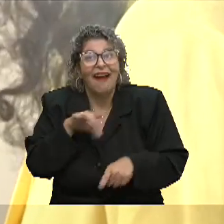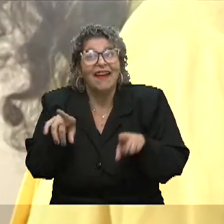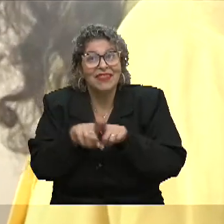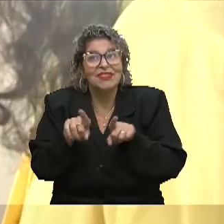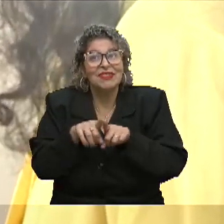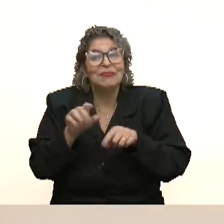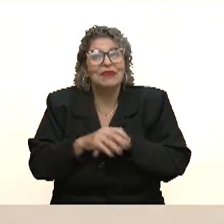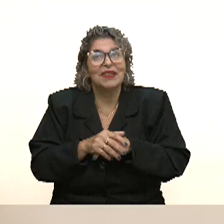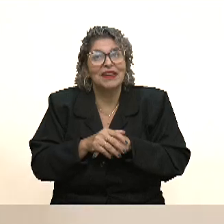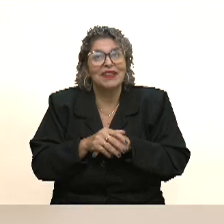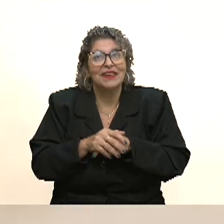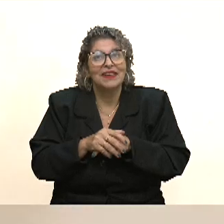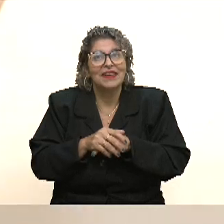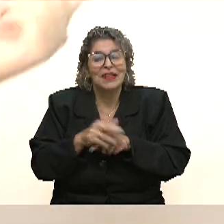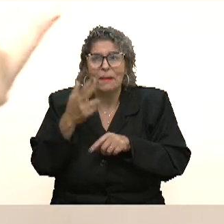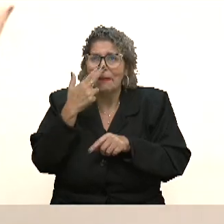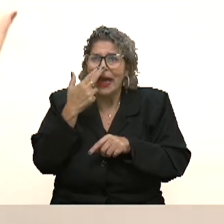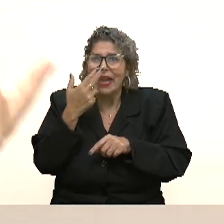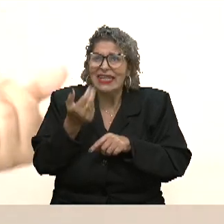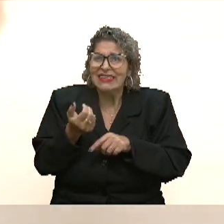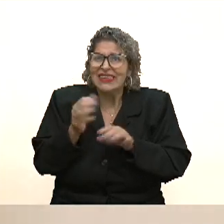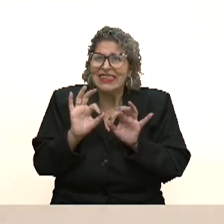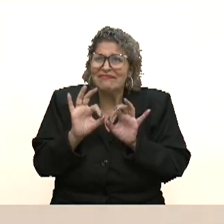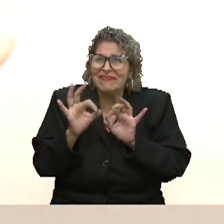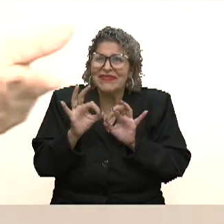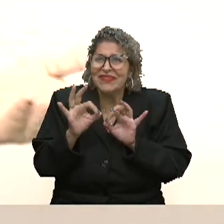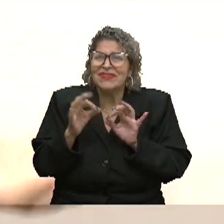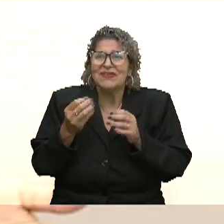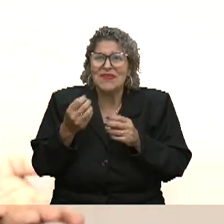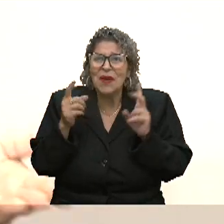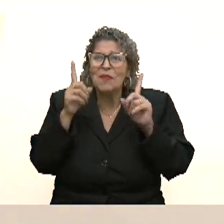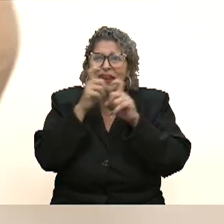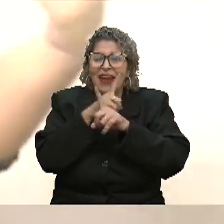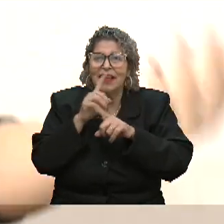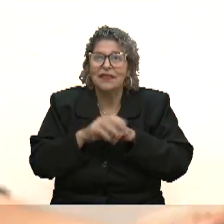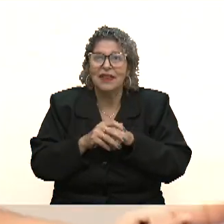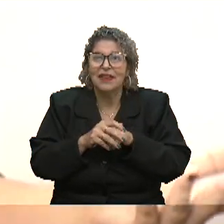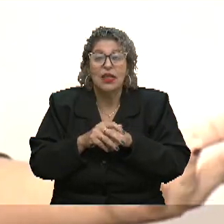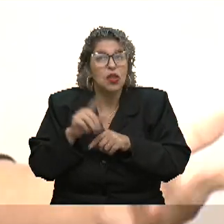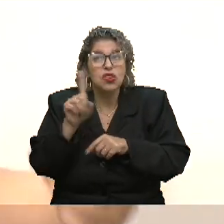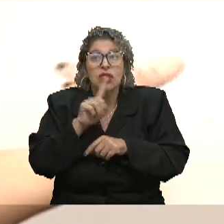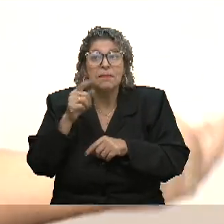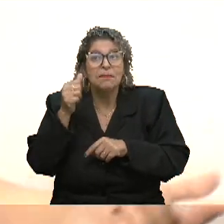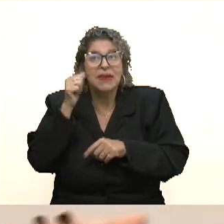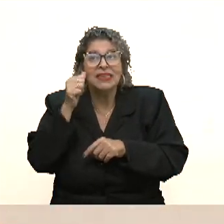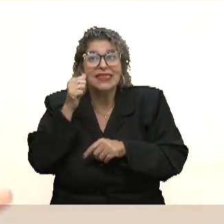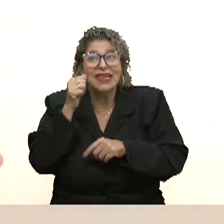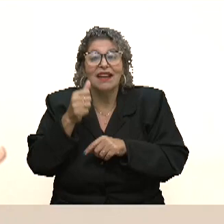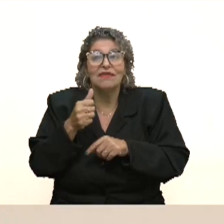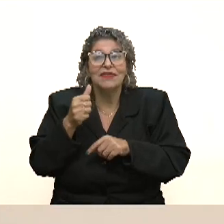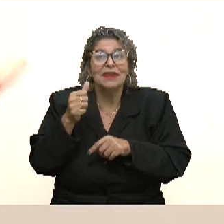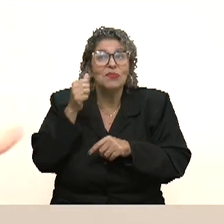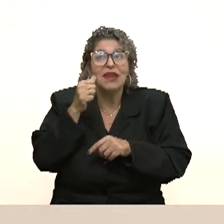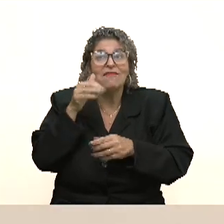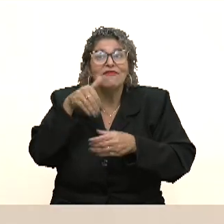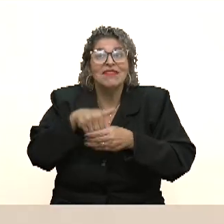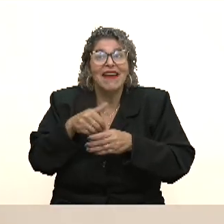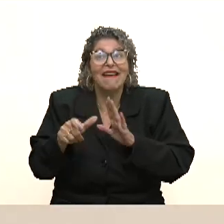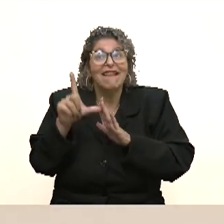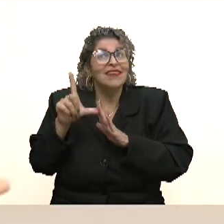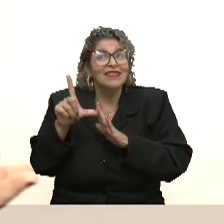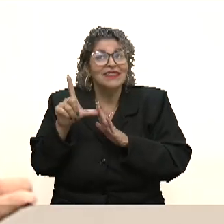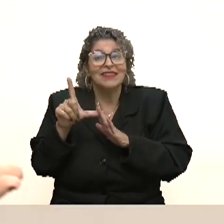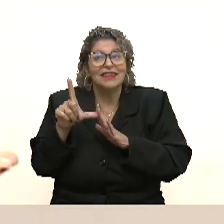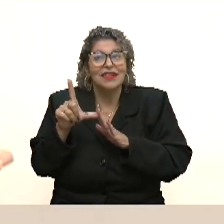aí já começa uma coisa muito distante. Então, imagina, nem se pensava na mulher votar naquela época, porque a mulher não